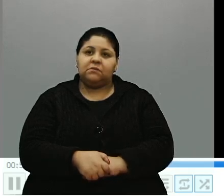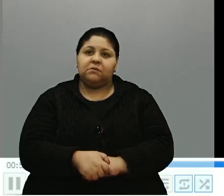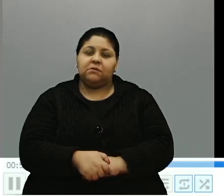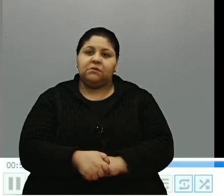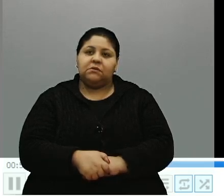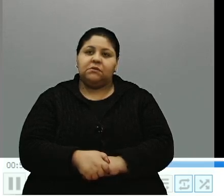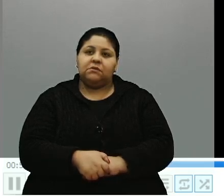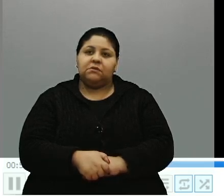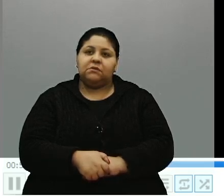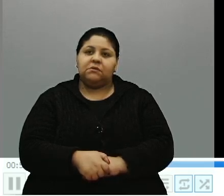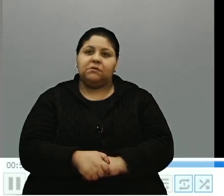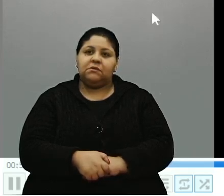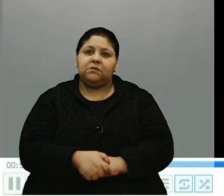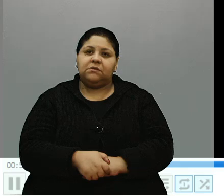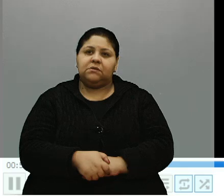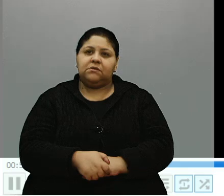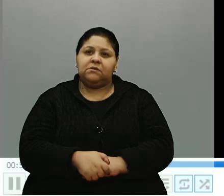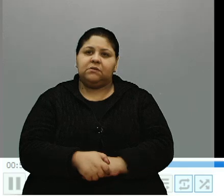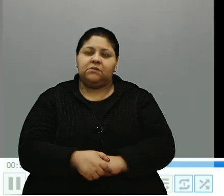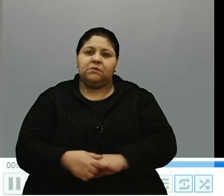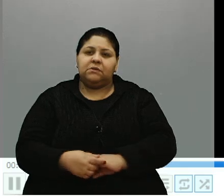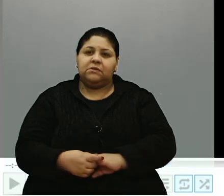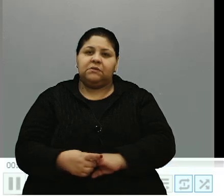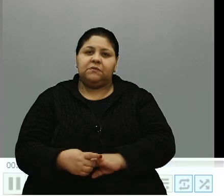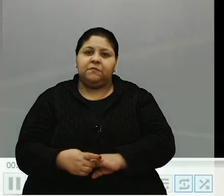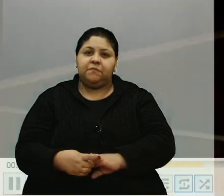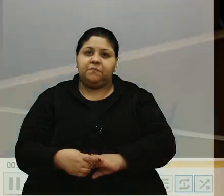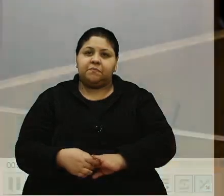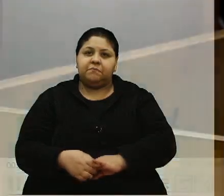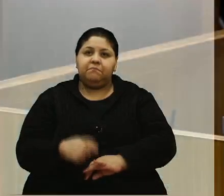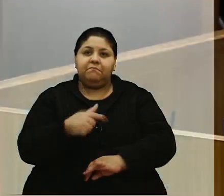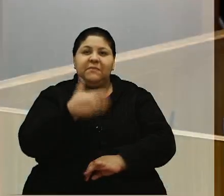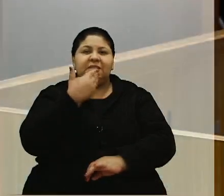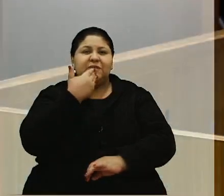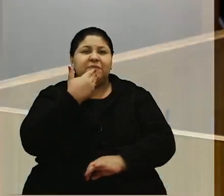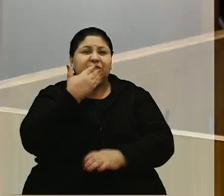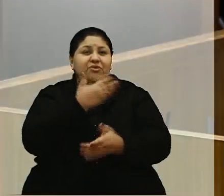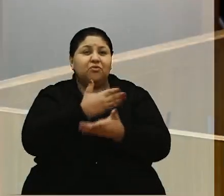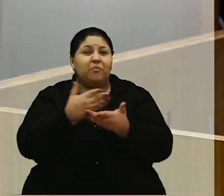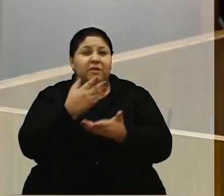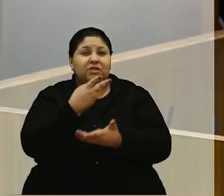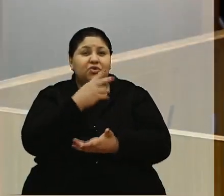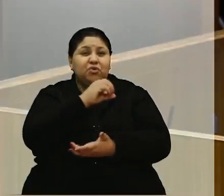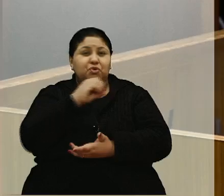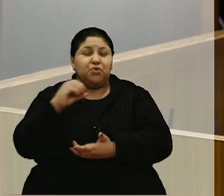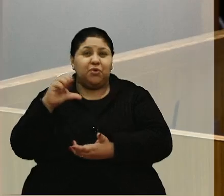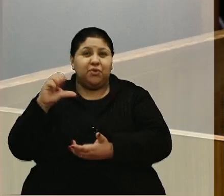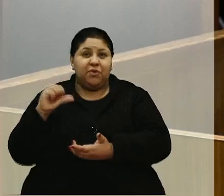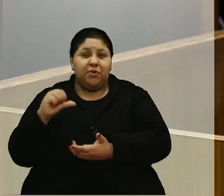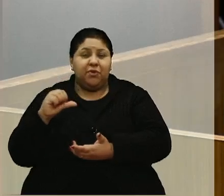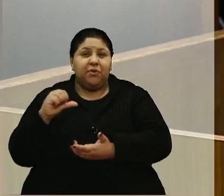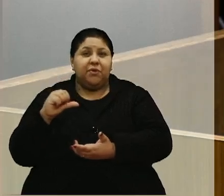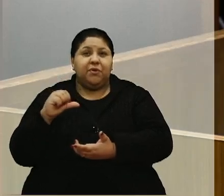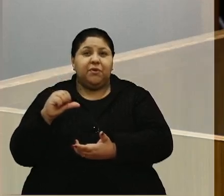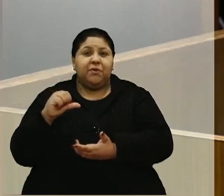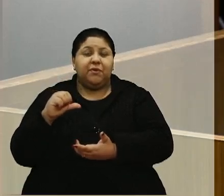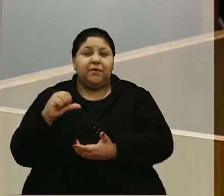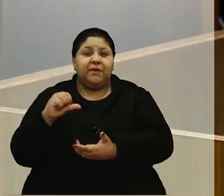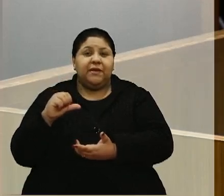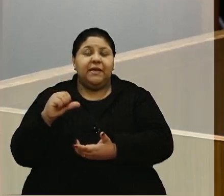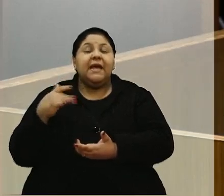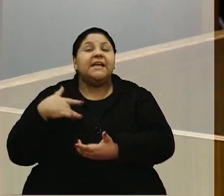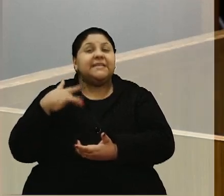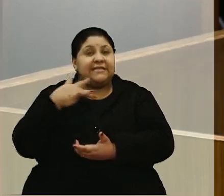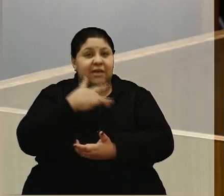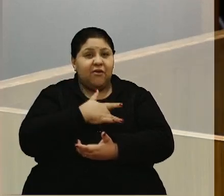Essa demanda é desde 2009, não precisa ter uma ideia. A Academia é saúde, e até para falar em